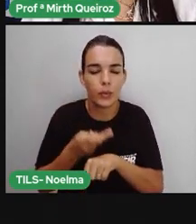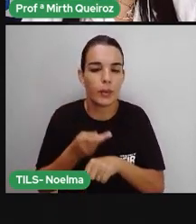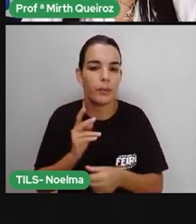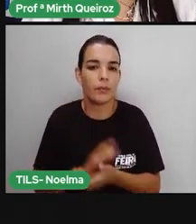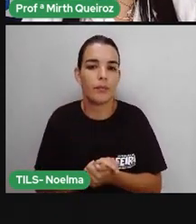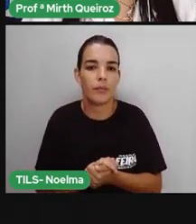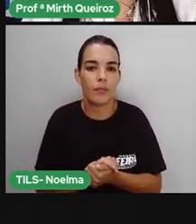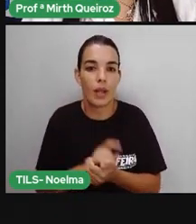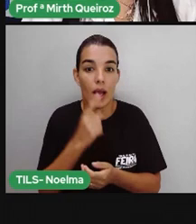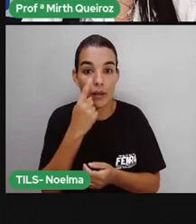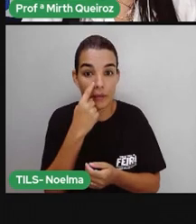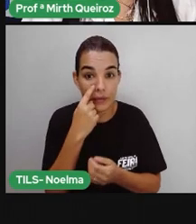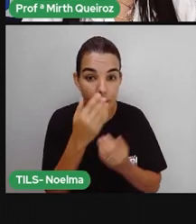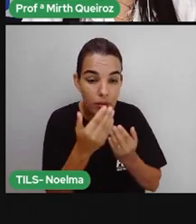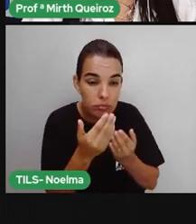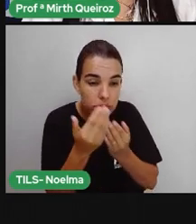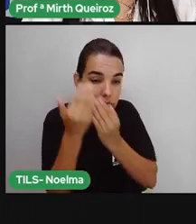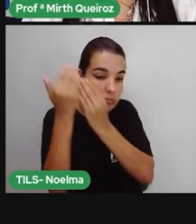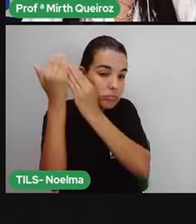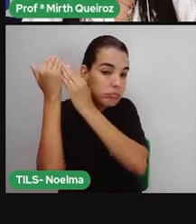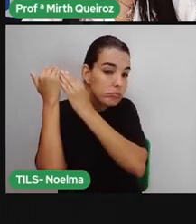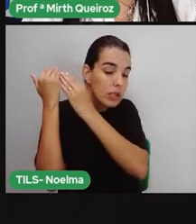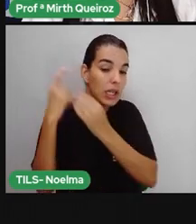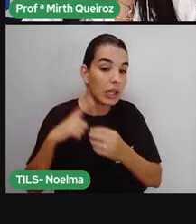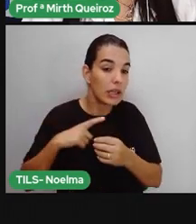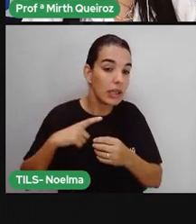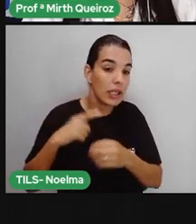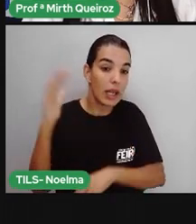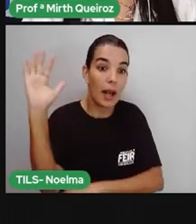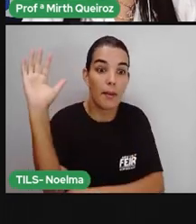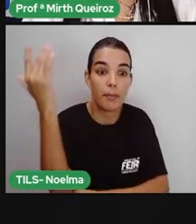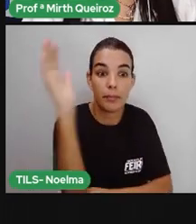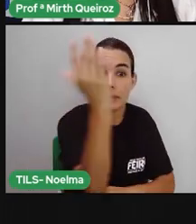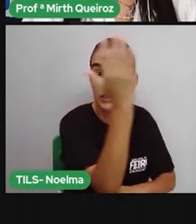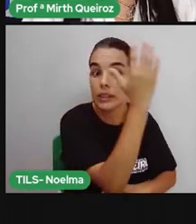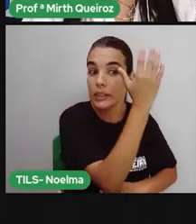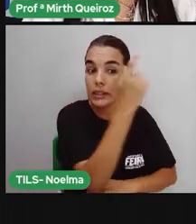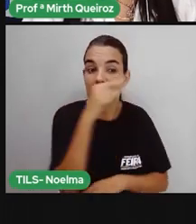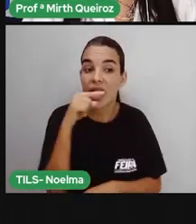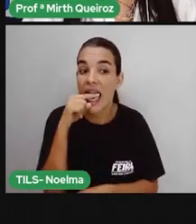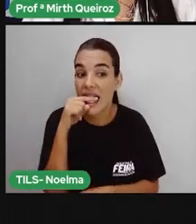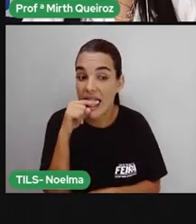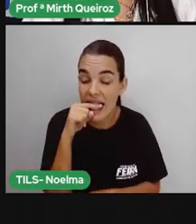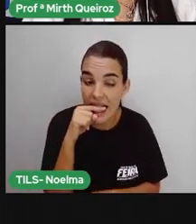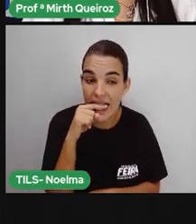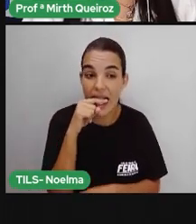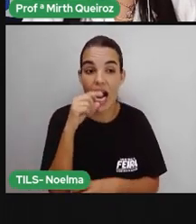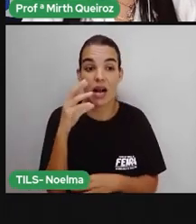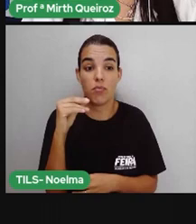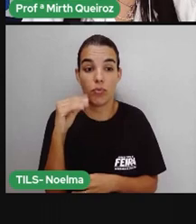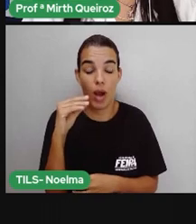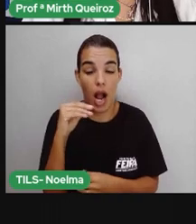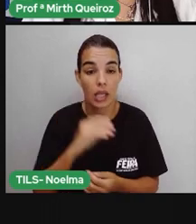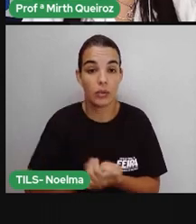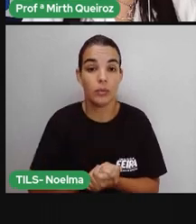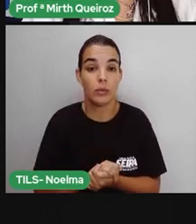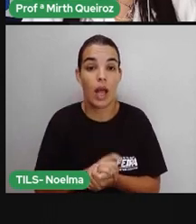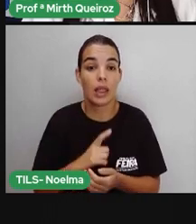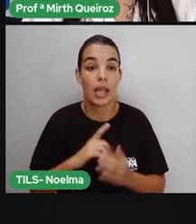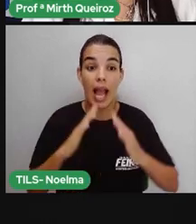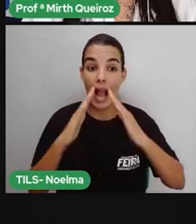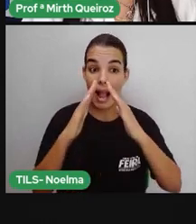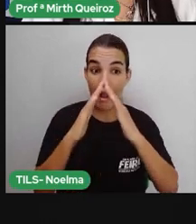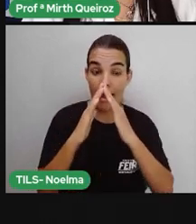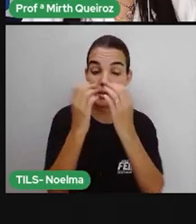Logo atrás, aí, nós temos os canaviais, que eram as plantações de cana-de-açúcar. A casa